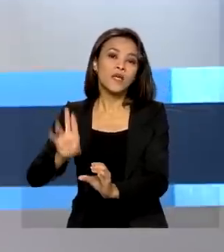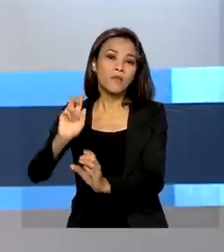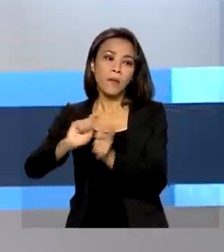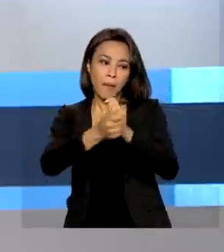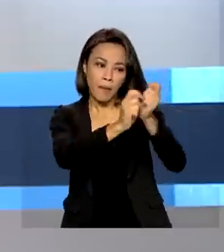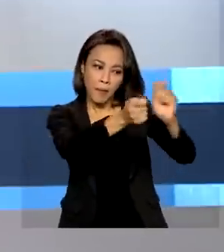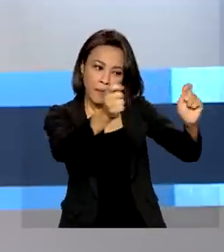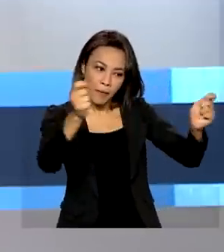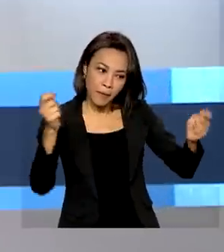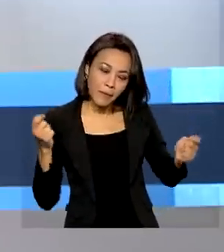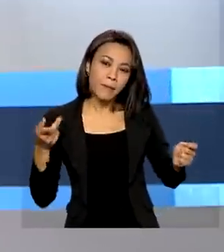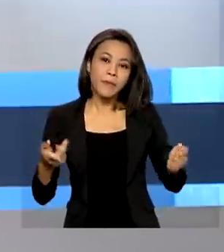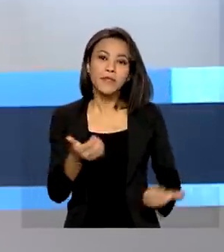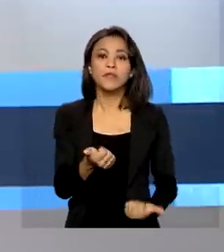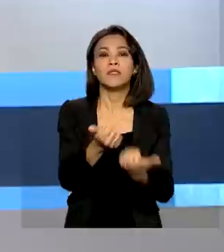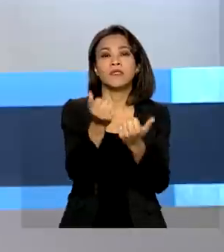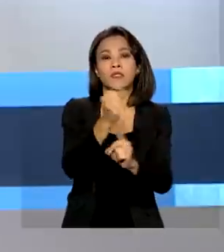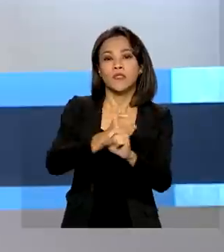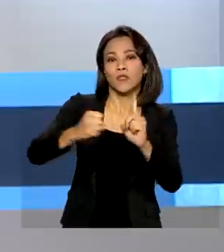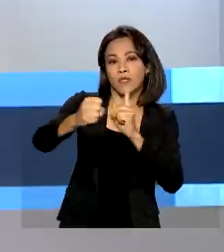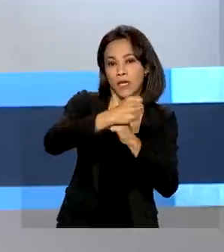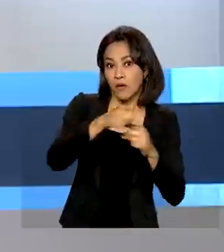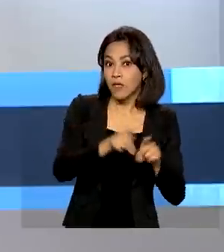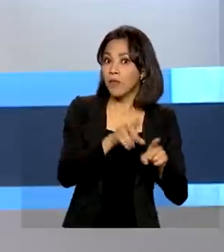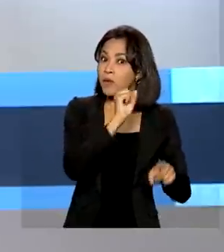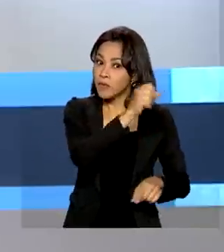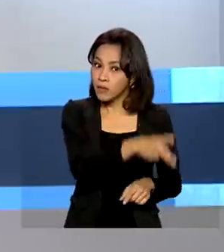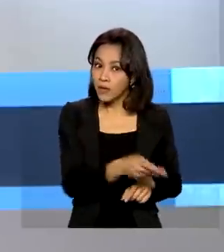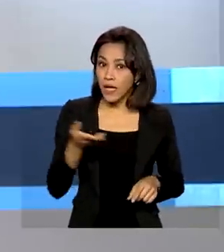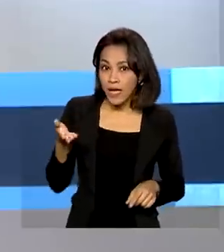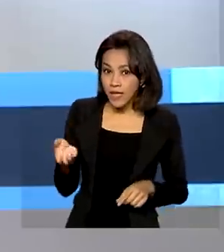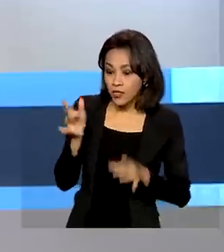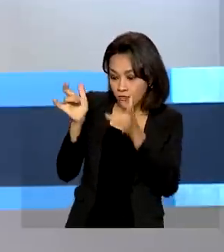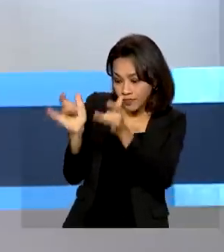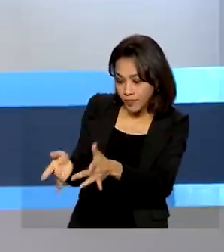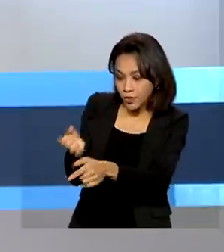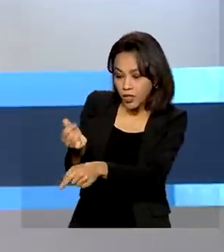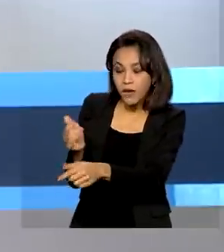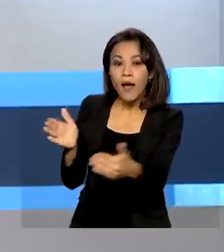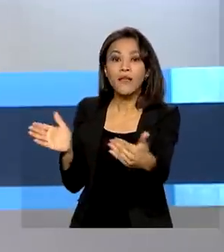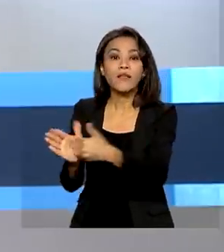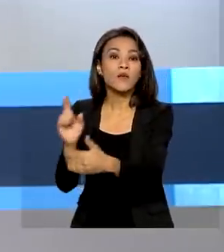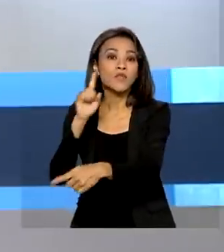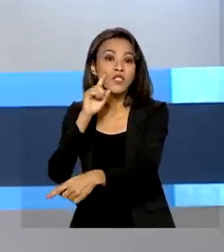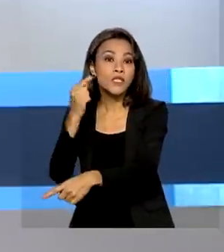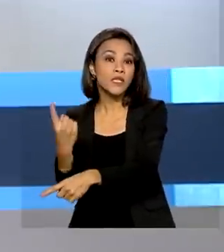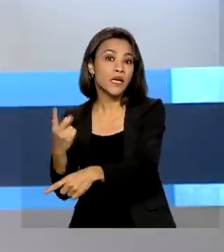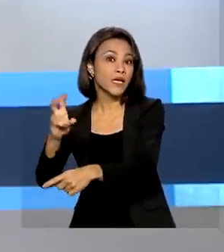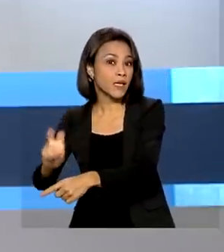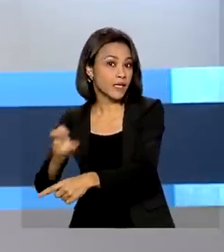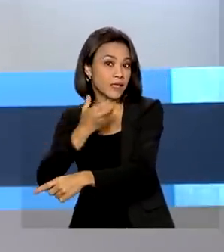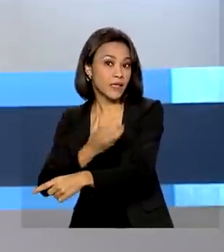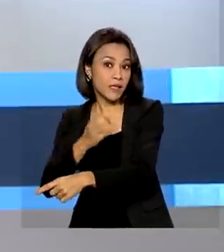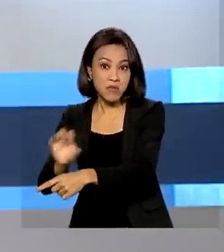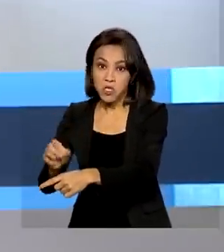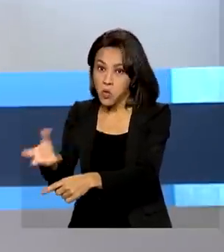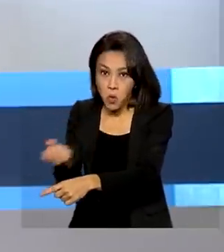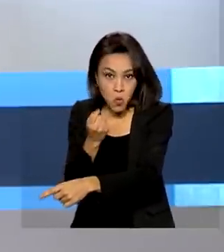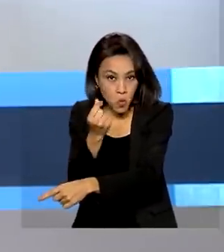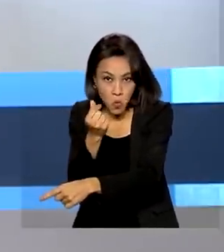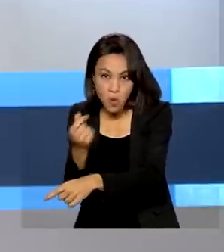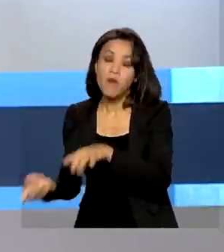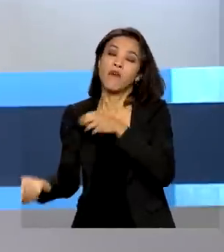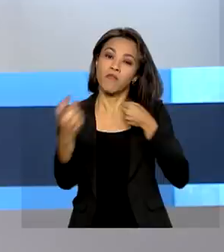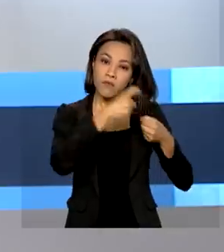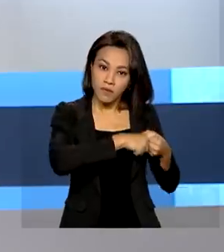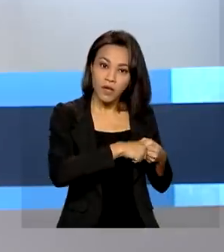benefícios sociais e previdenciários. O dinheiro fica disponível até 15 de dezembro e voltará para a conta do FGTS, se não